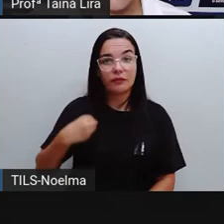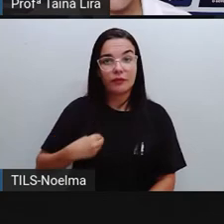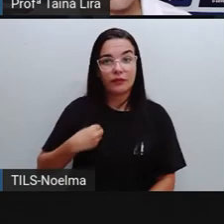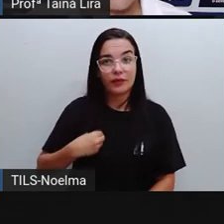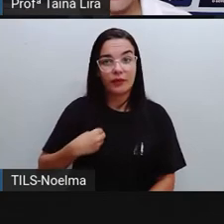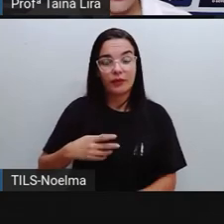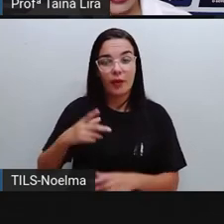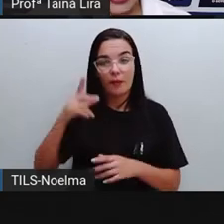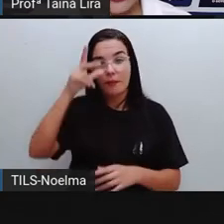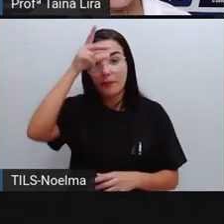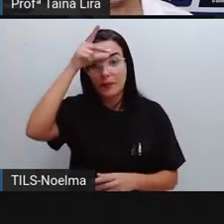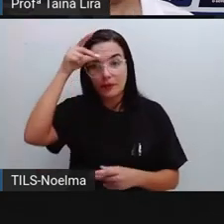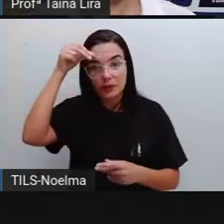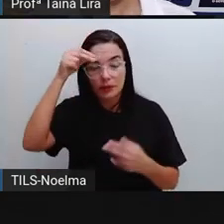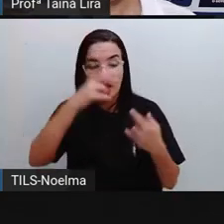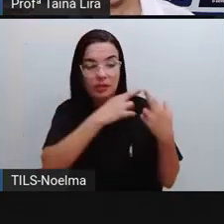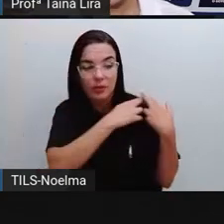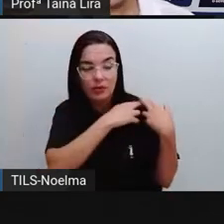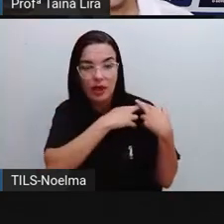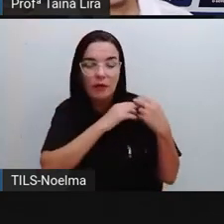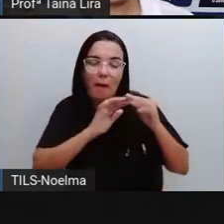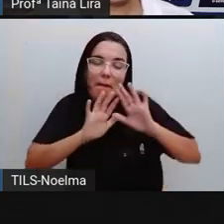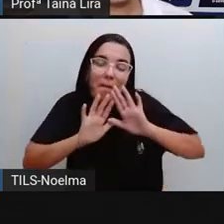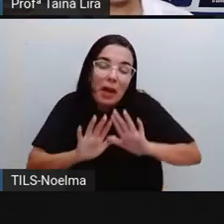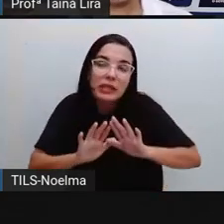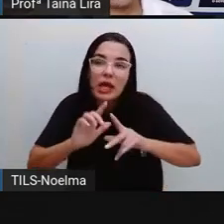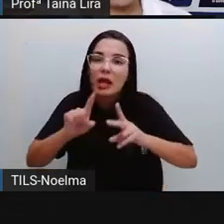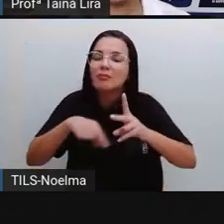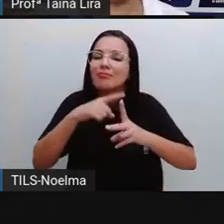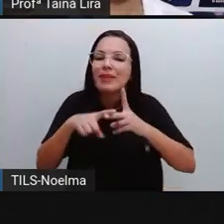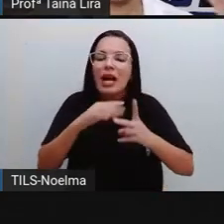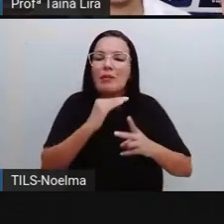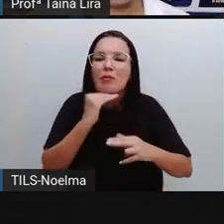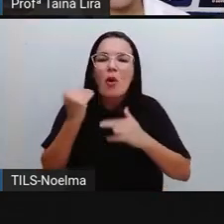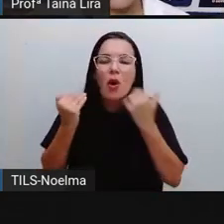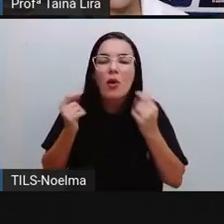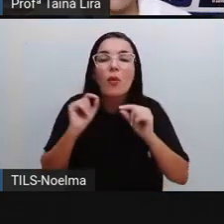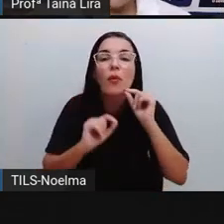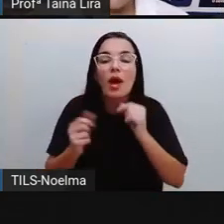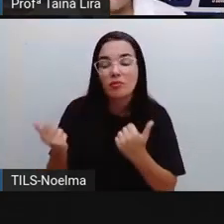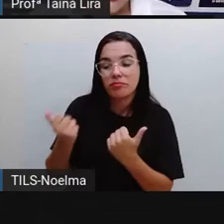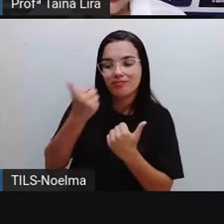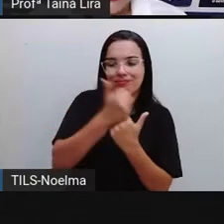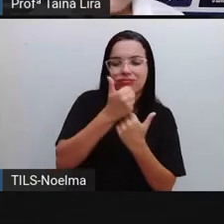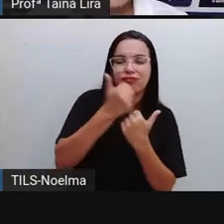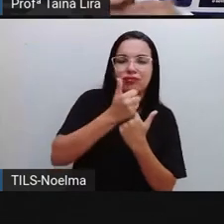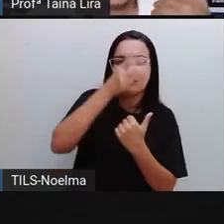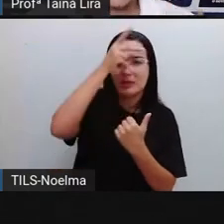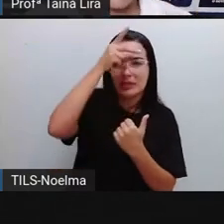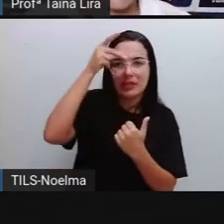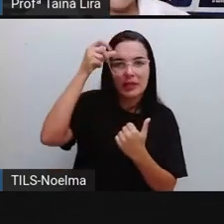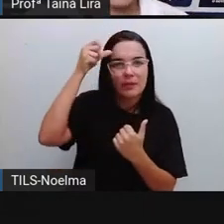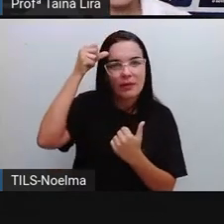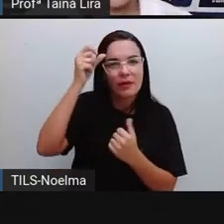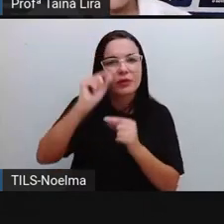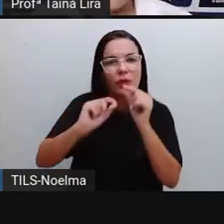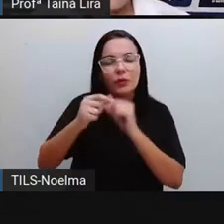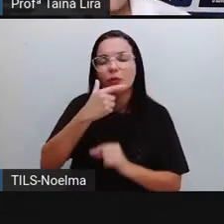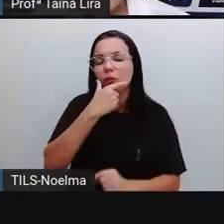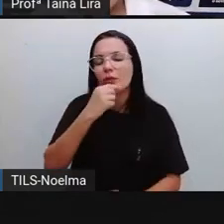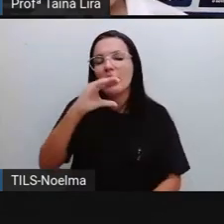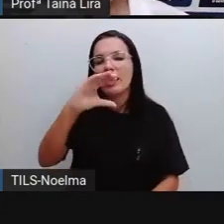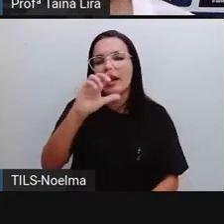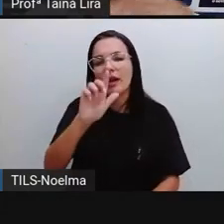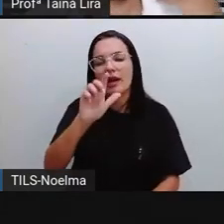da gestão e, infelizmente, né, ele faleceu e aí o vice-prefeito dele, que era Clayuto